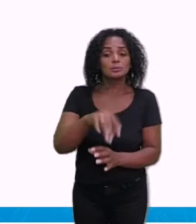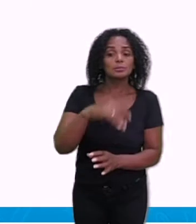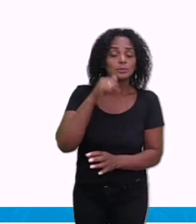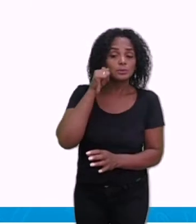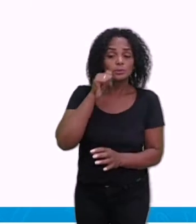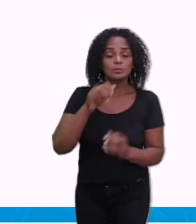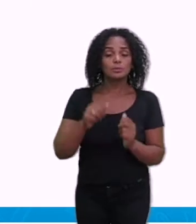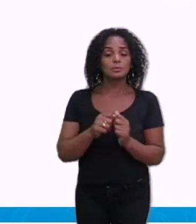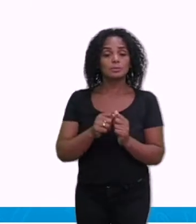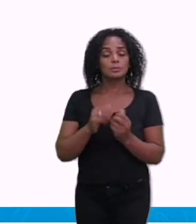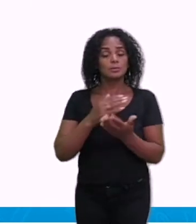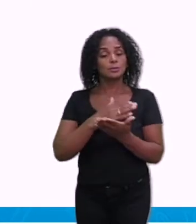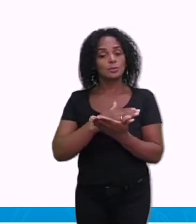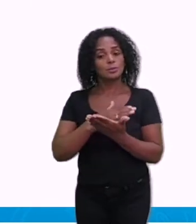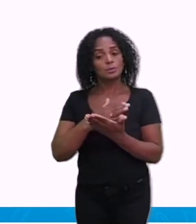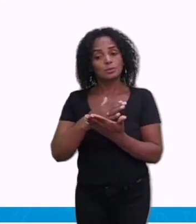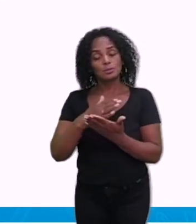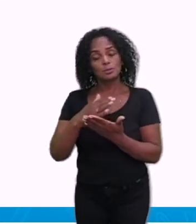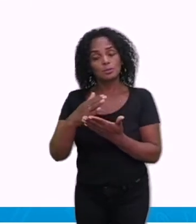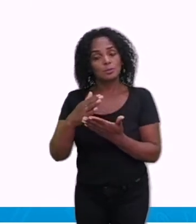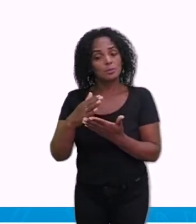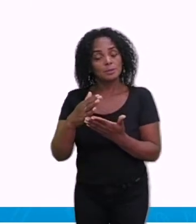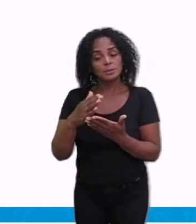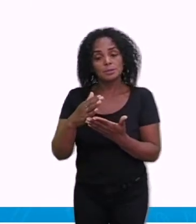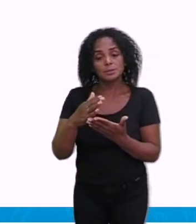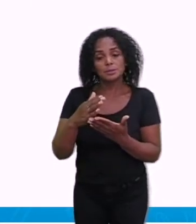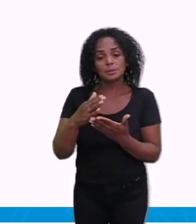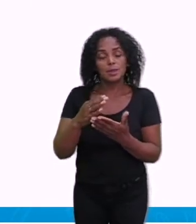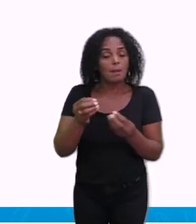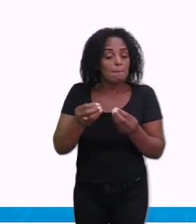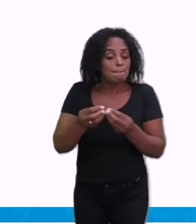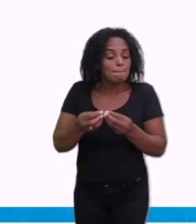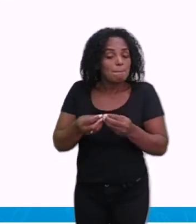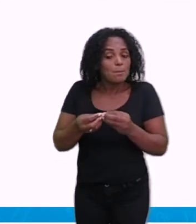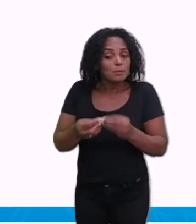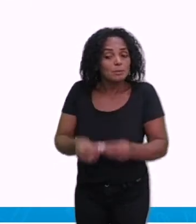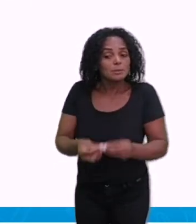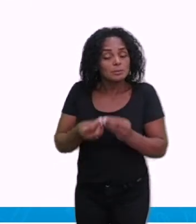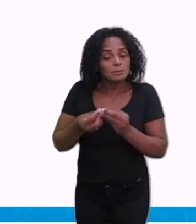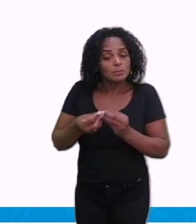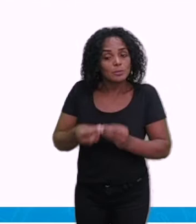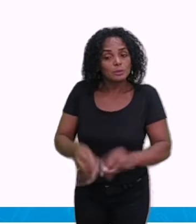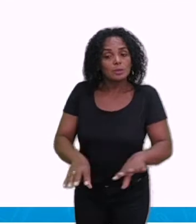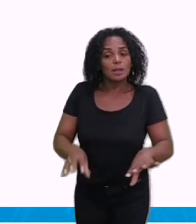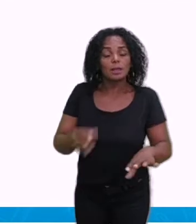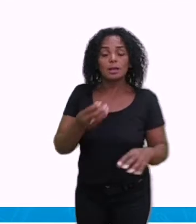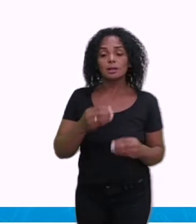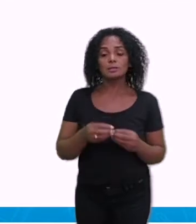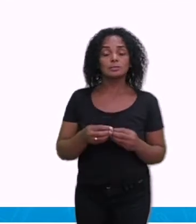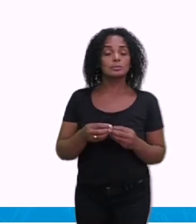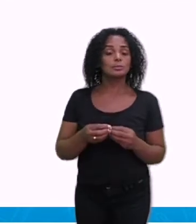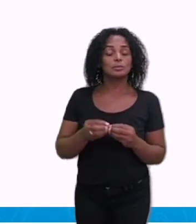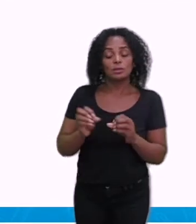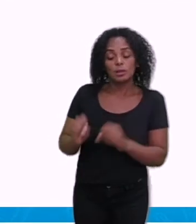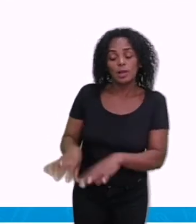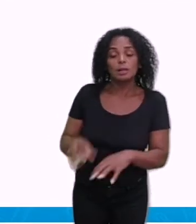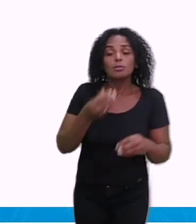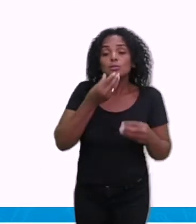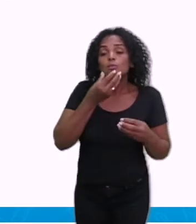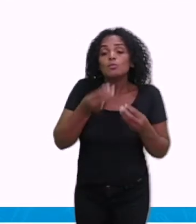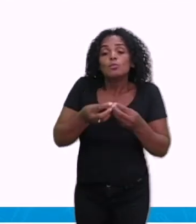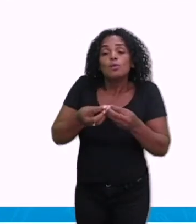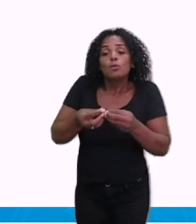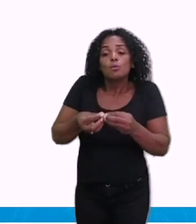os seus ovos. E aí após ela fazer isso, ela começa a colocar os seus ovos.